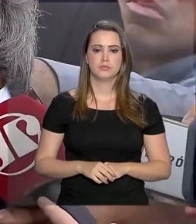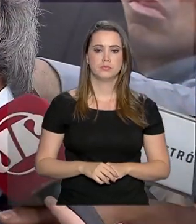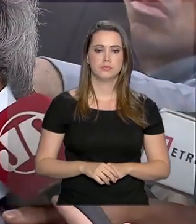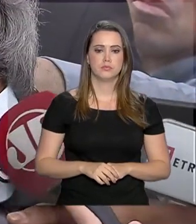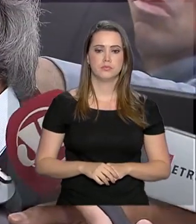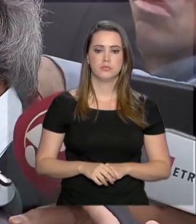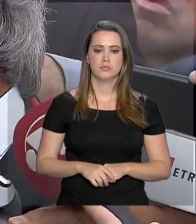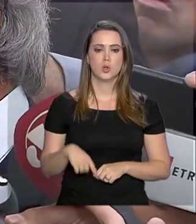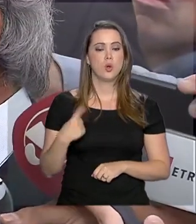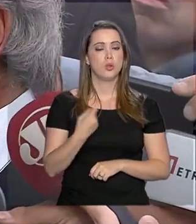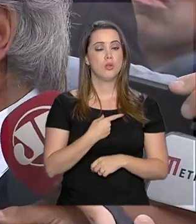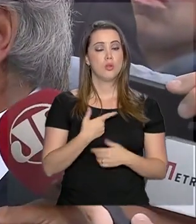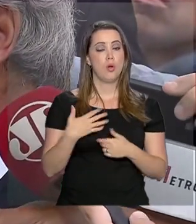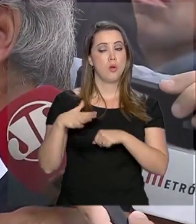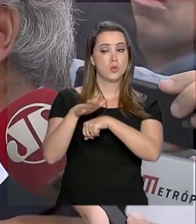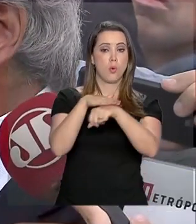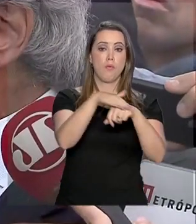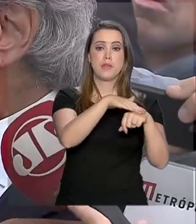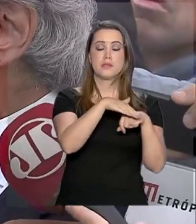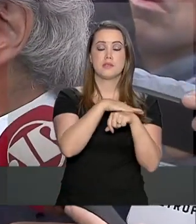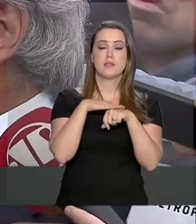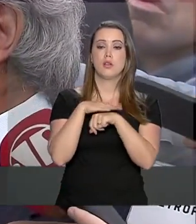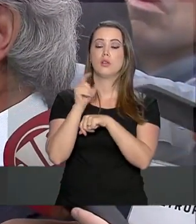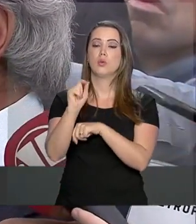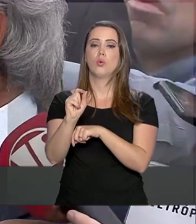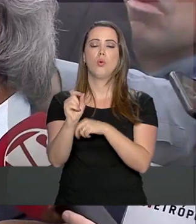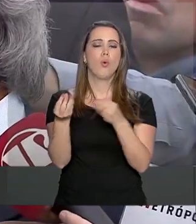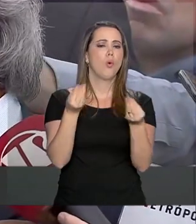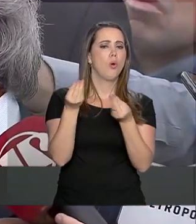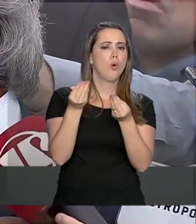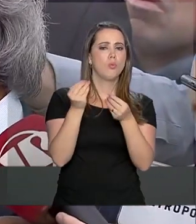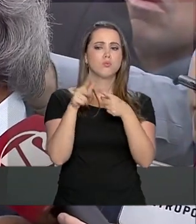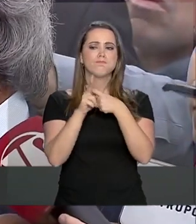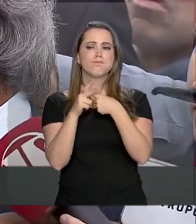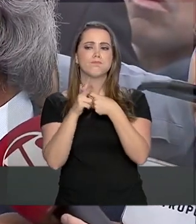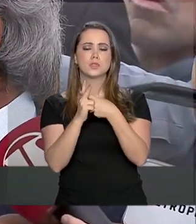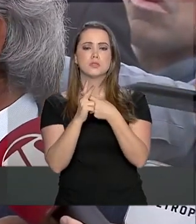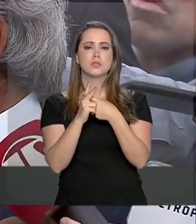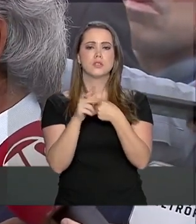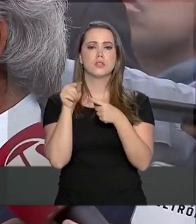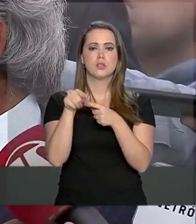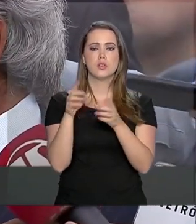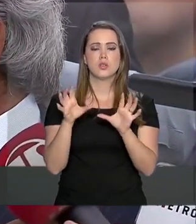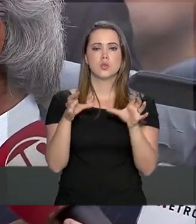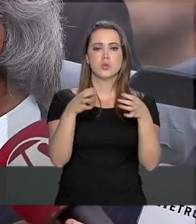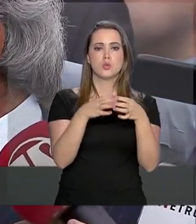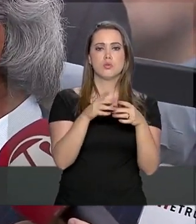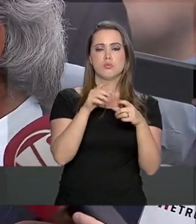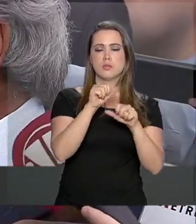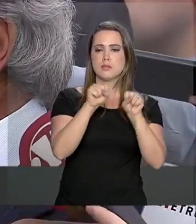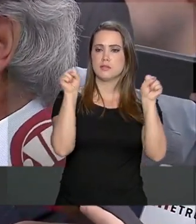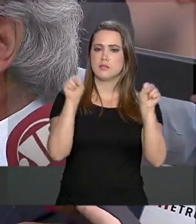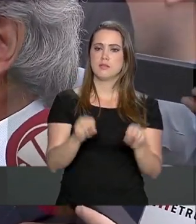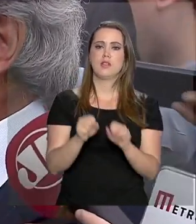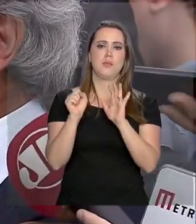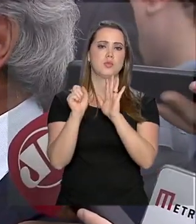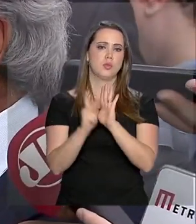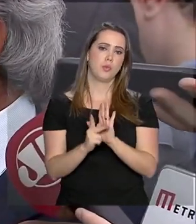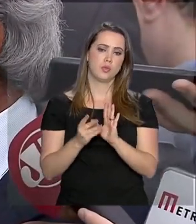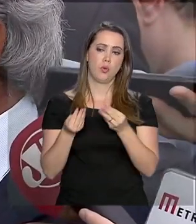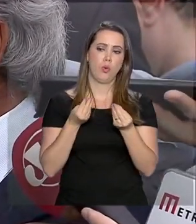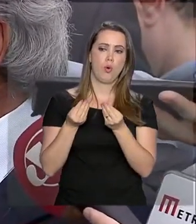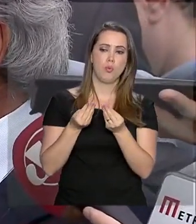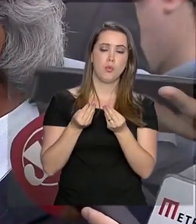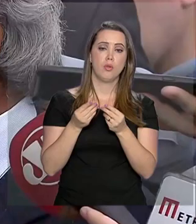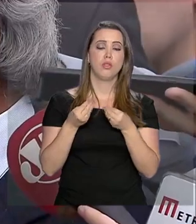Nós estamos conversando exatamente sobre como consertar esse regime previdenciário e como dar